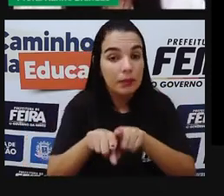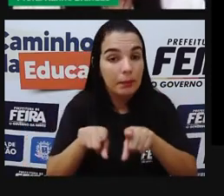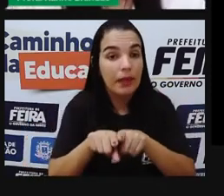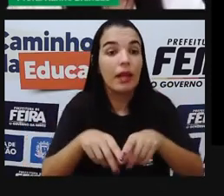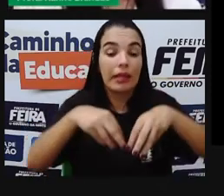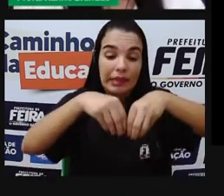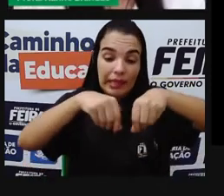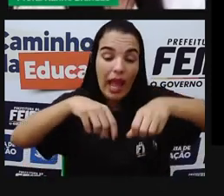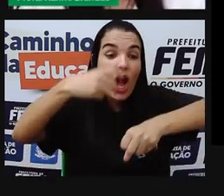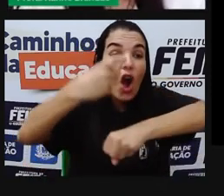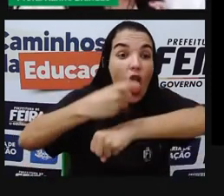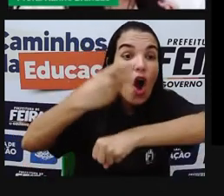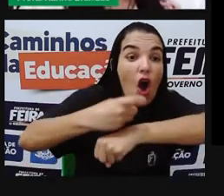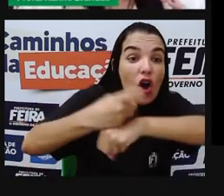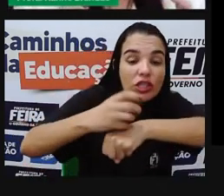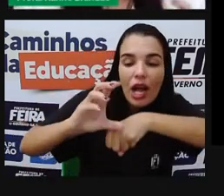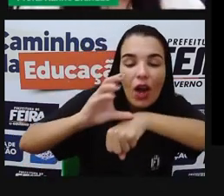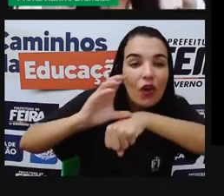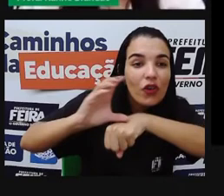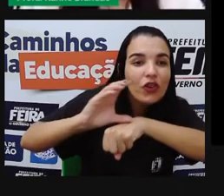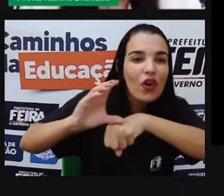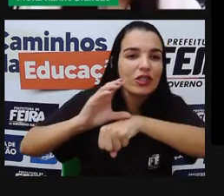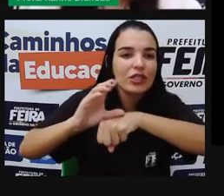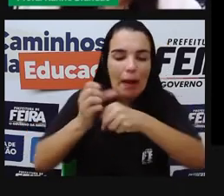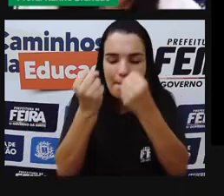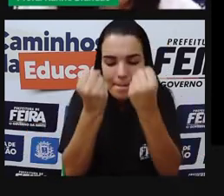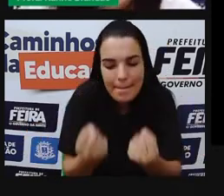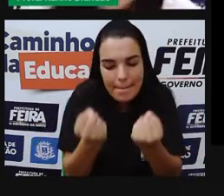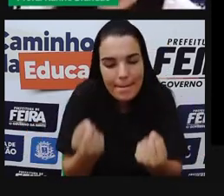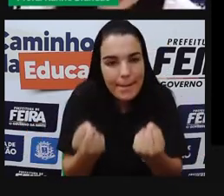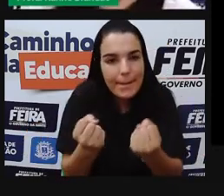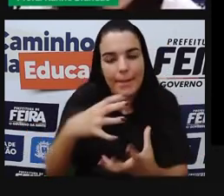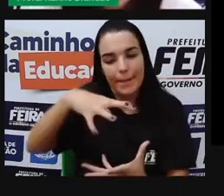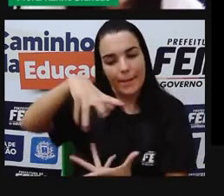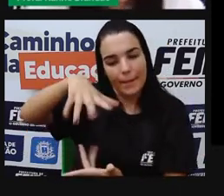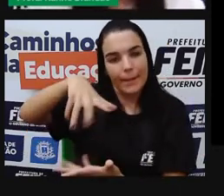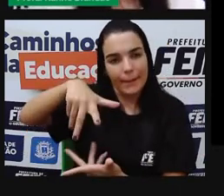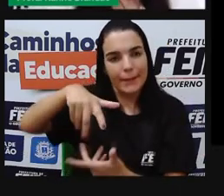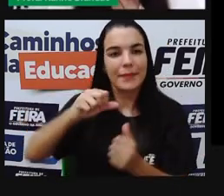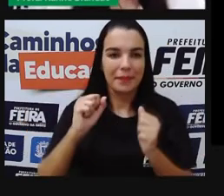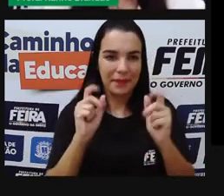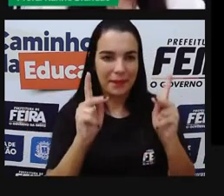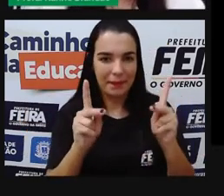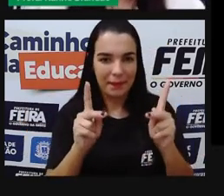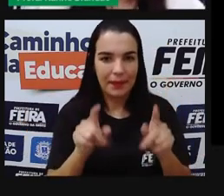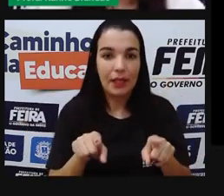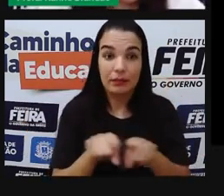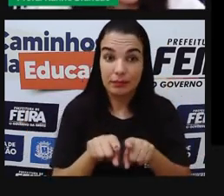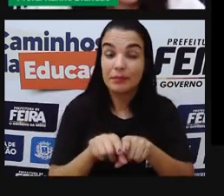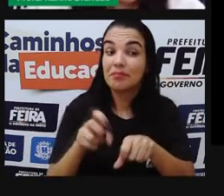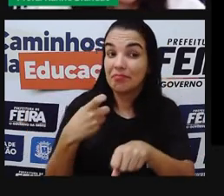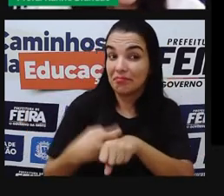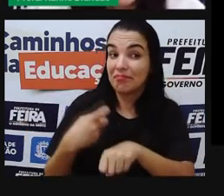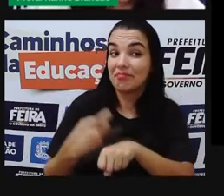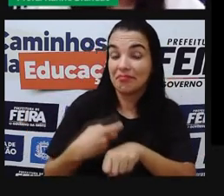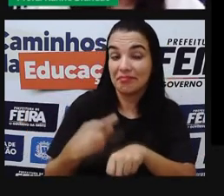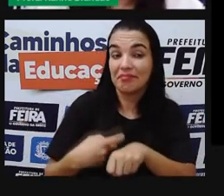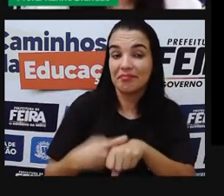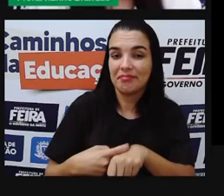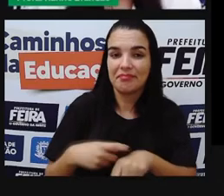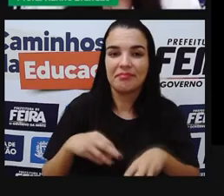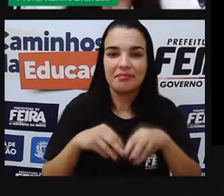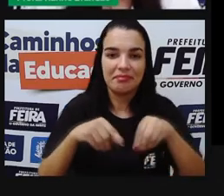a litosfera, vamos dizer assim, é a nossa sustentação no nosso planeta, ok? E ela é rochosa, ok?